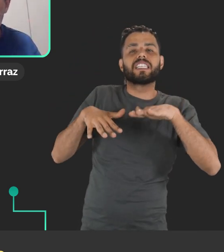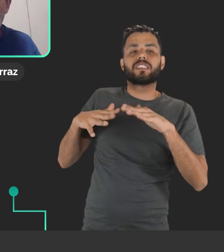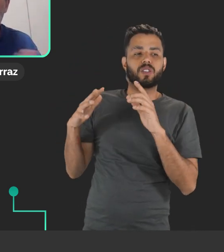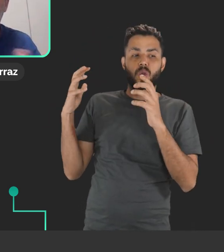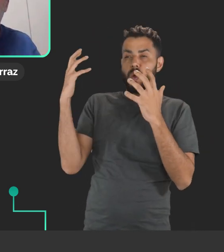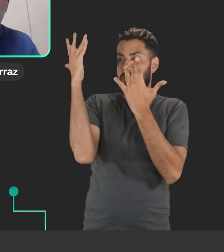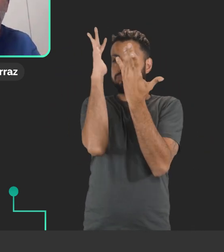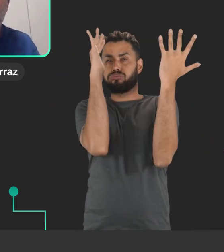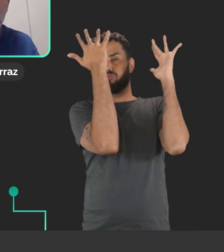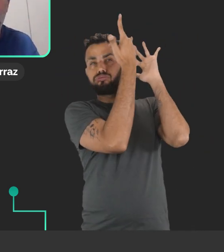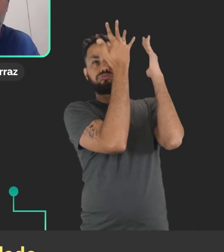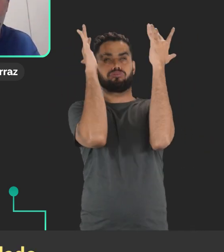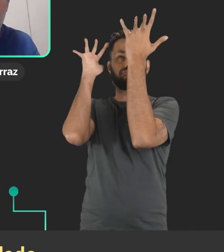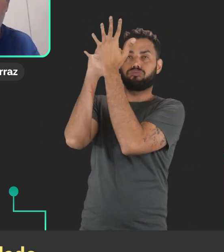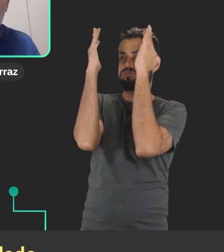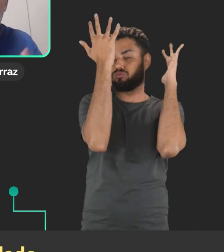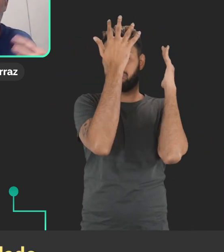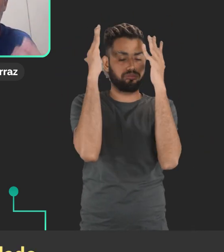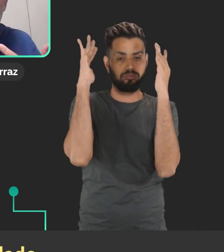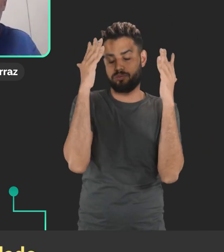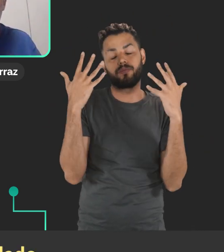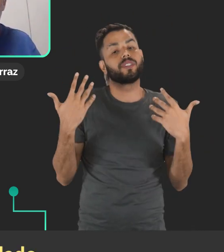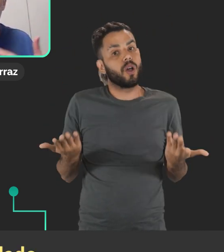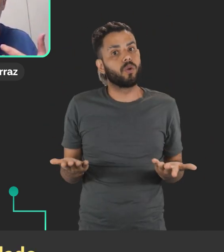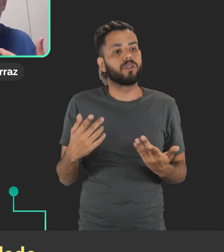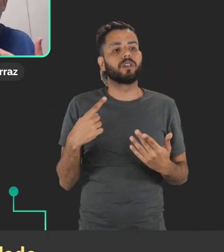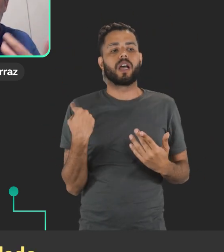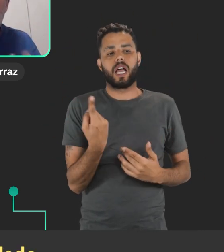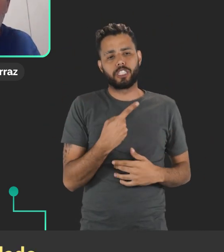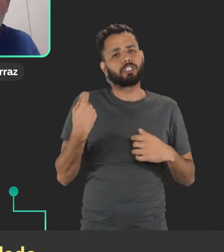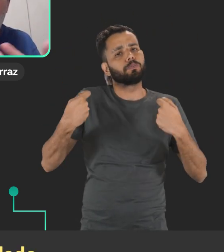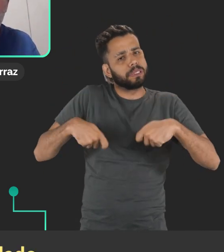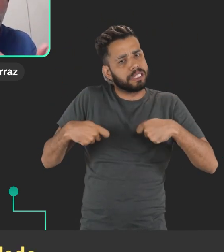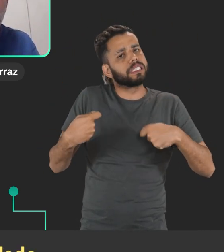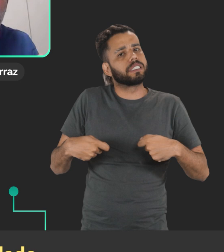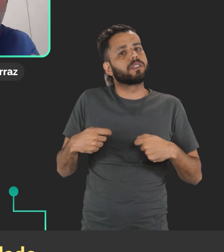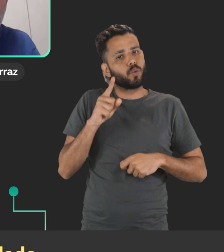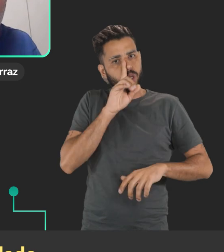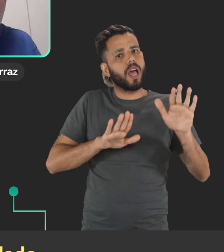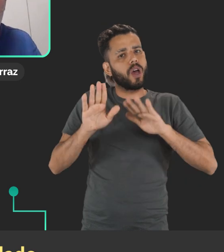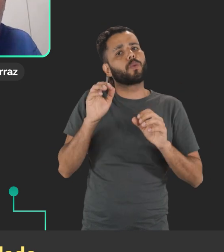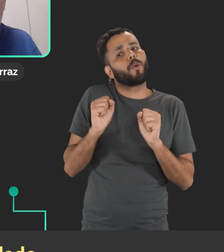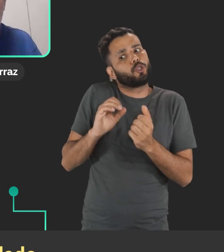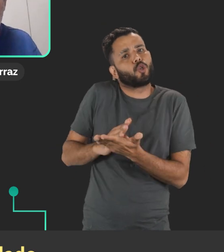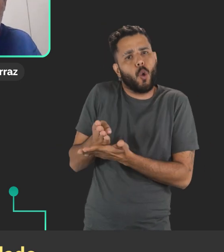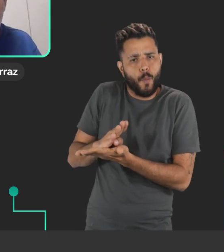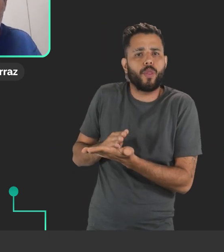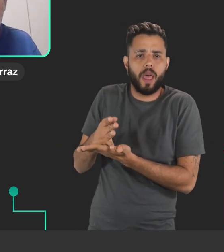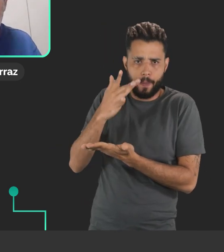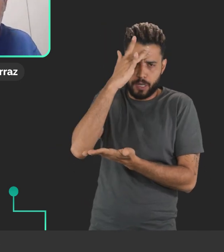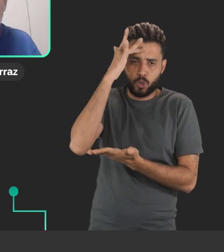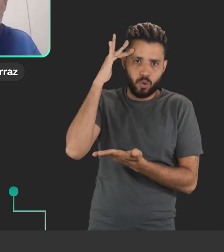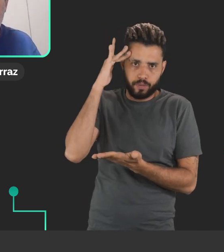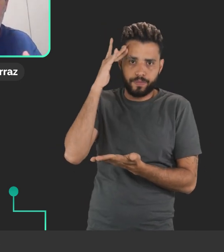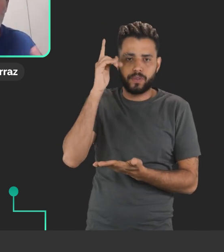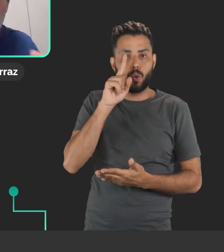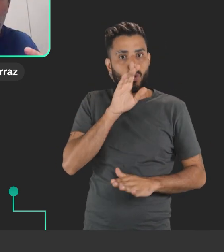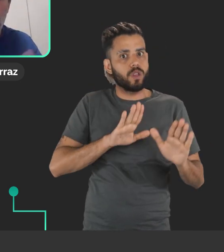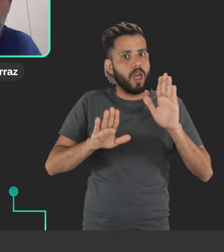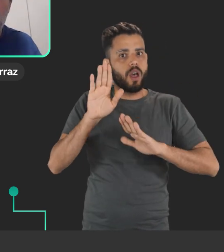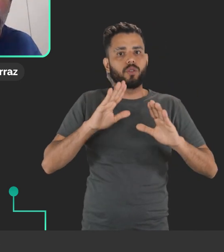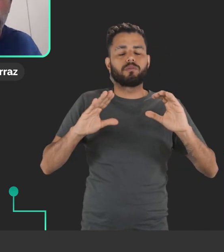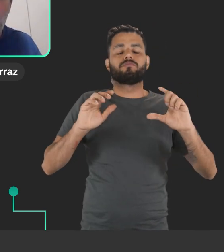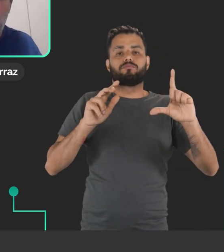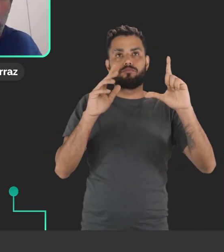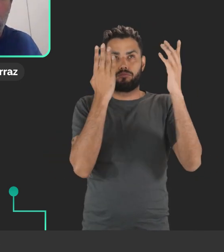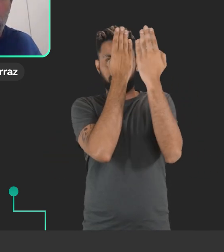movimentam com uma certa frequência. Então, a gente precisa ter muito cuidado ao desenvolver aplicações para esse tipo